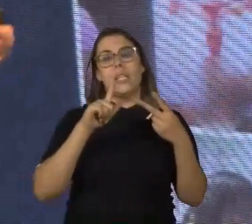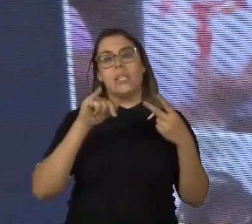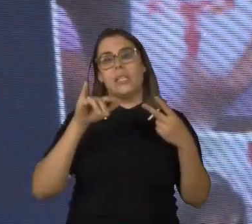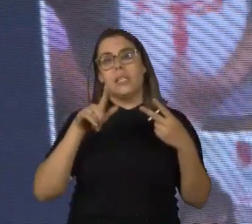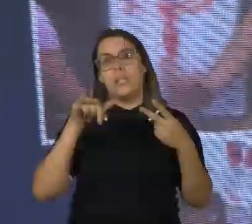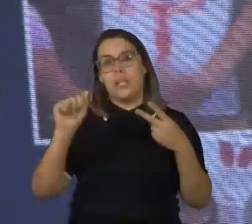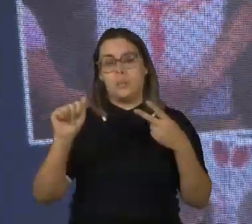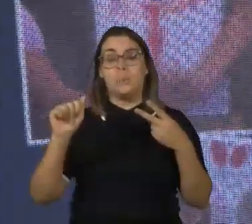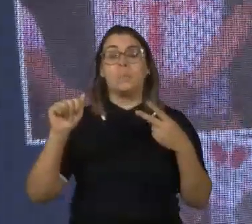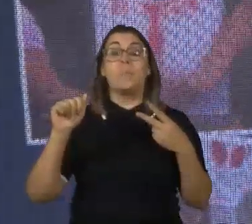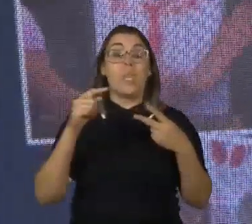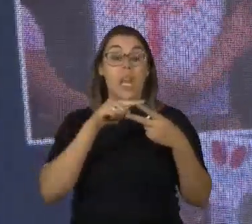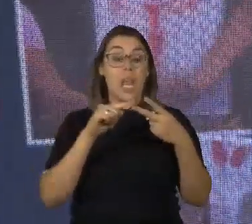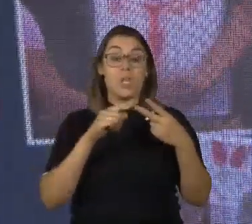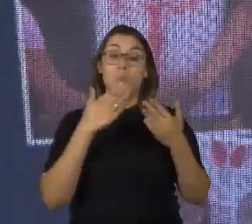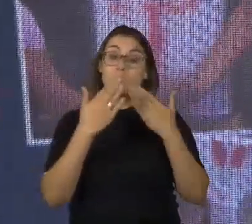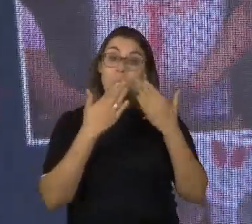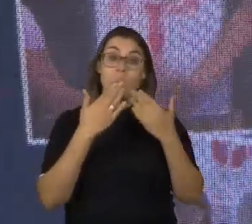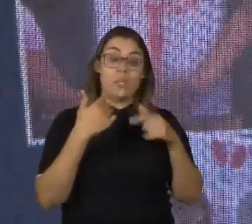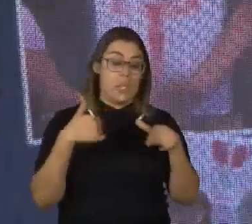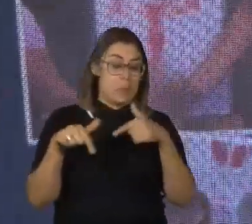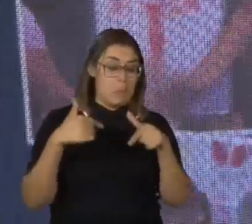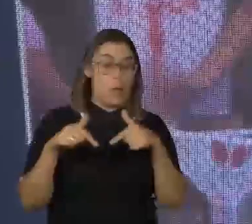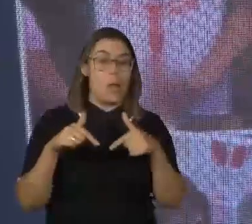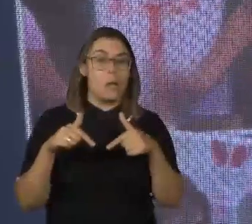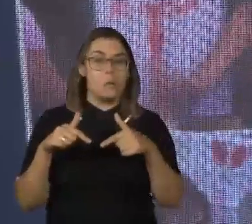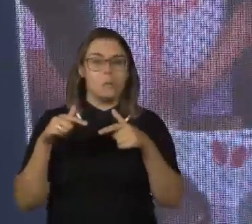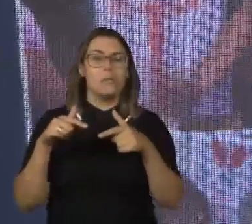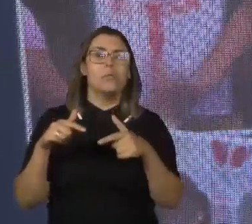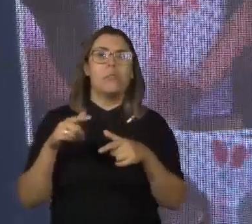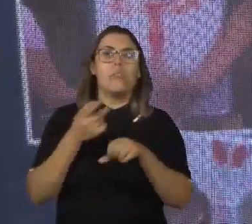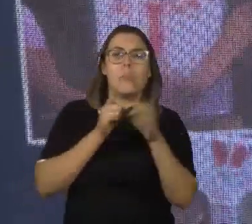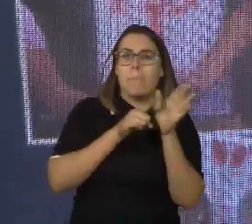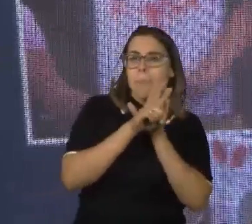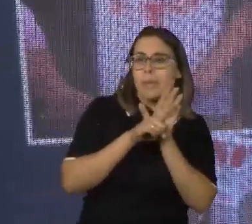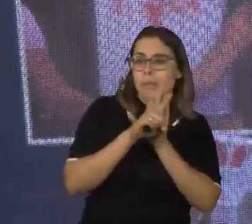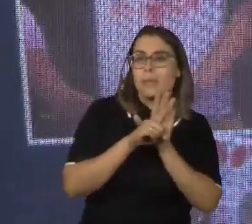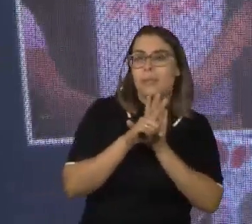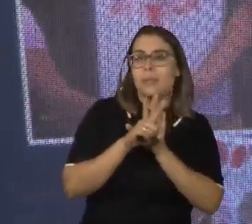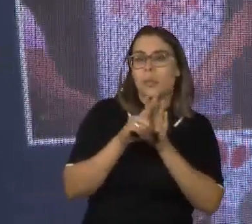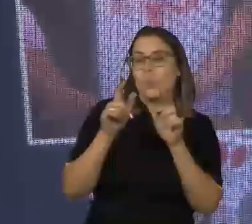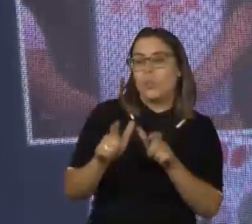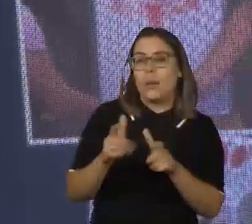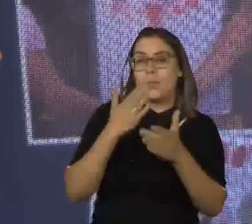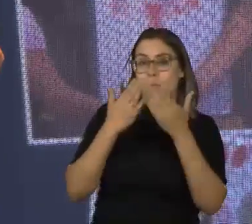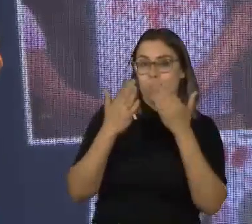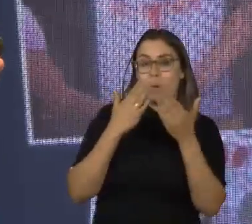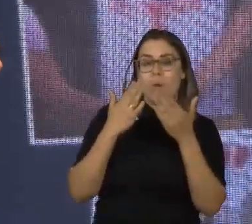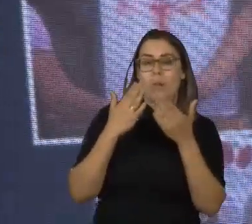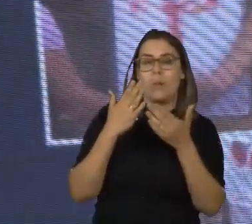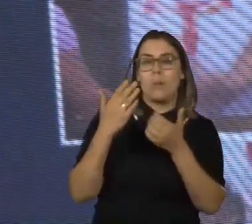pesquisa em espaços que trabalhavam pessoas com deficiência na cidade de São Paulo e elas tiveram apoio